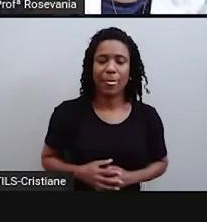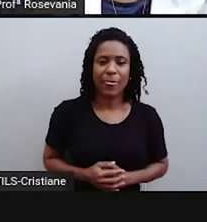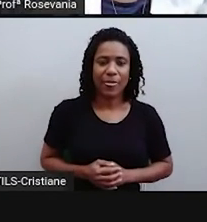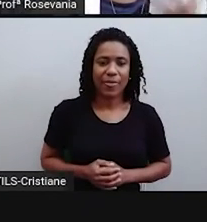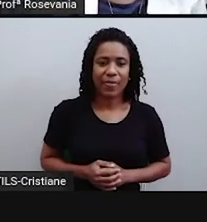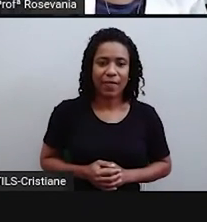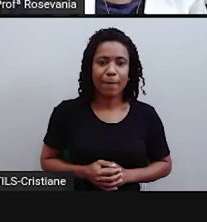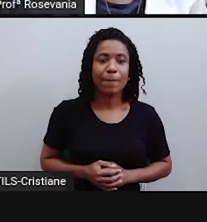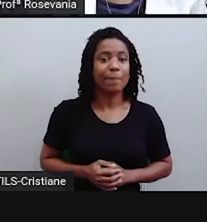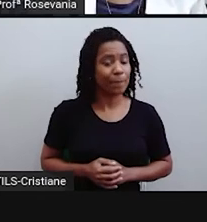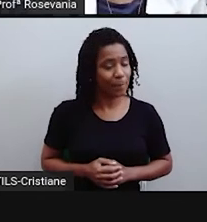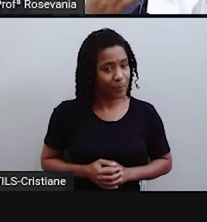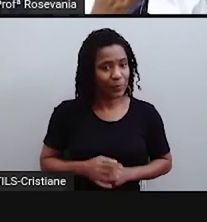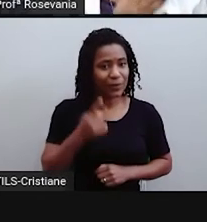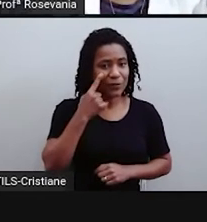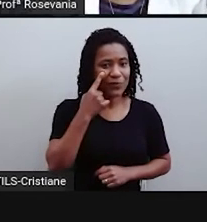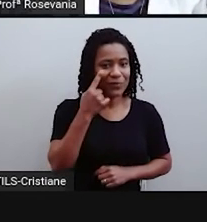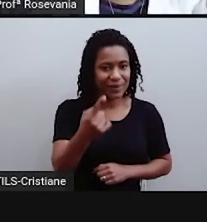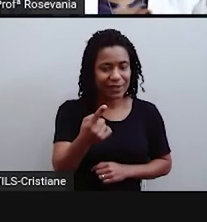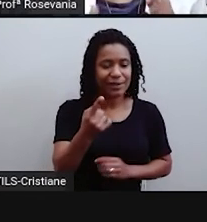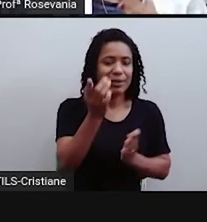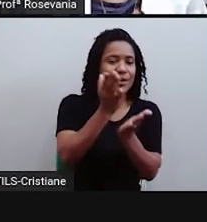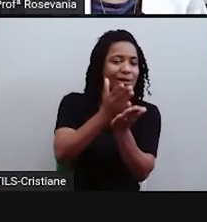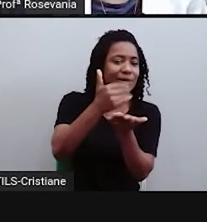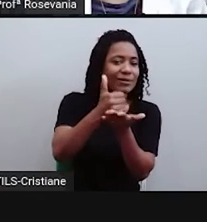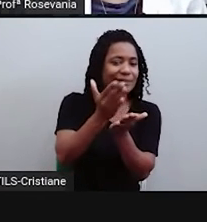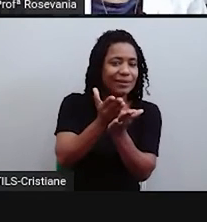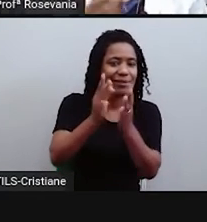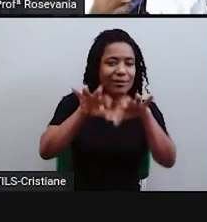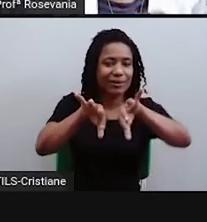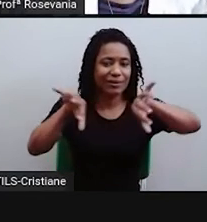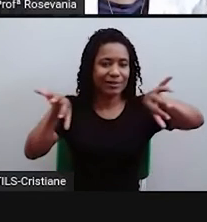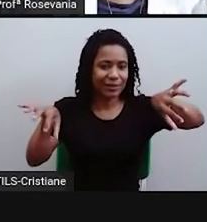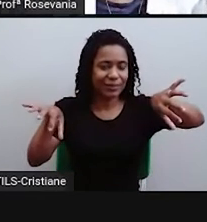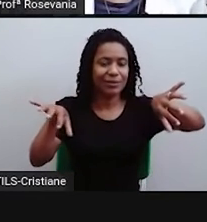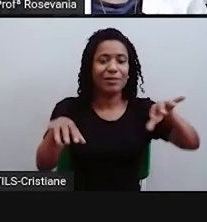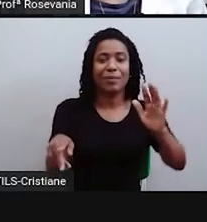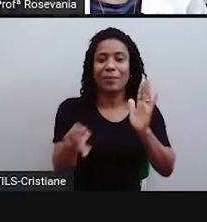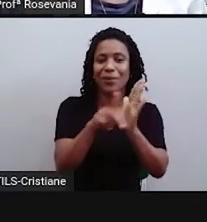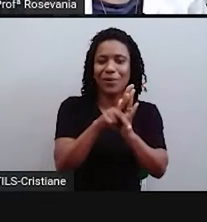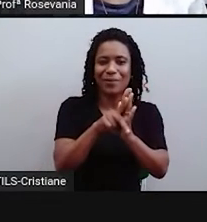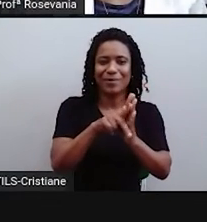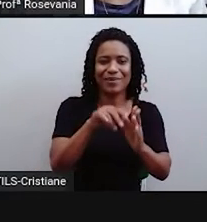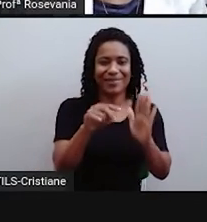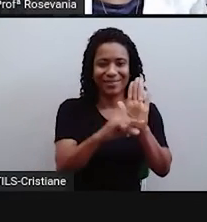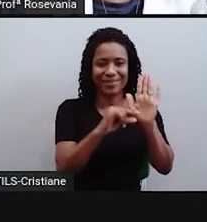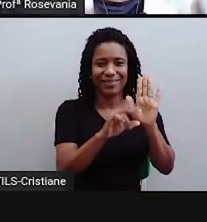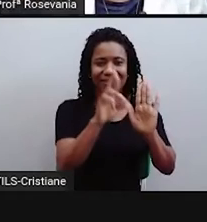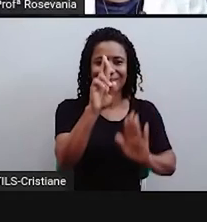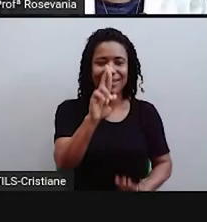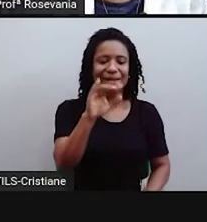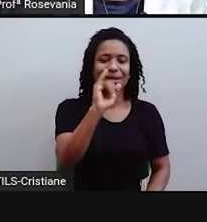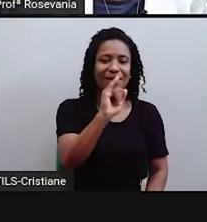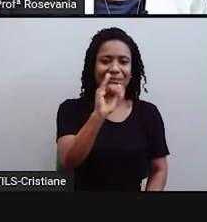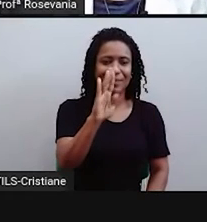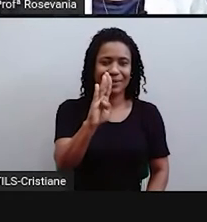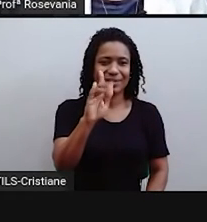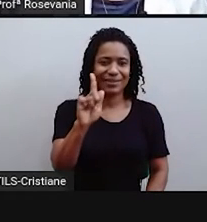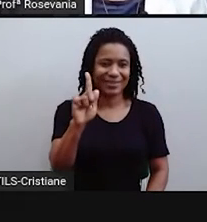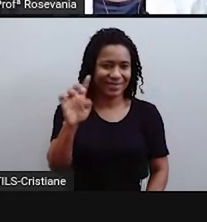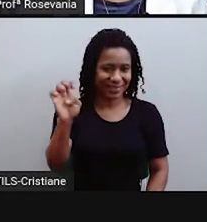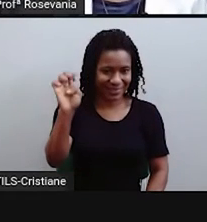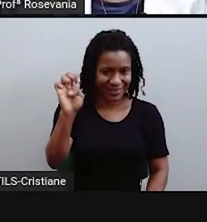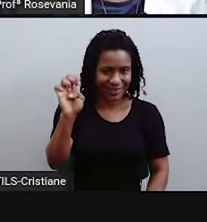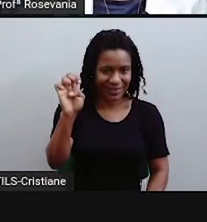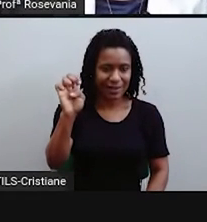região oficial do IBGE, no caso, região norte, nordeste, centro-oeste, sudeste e região sul. Mas quais